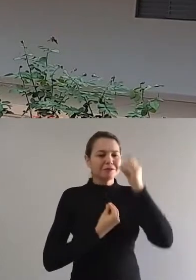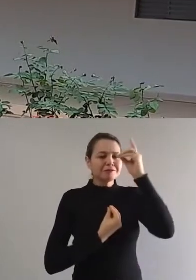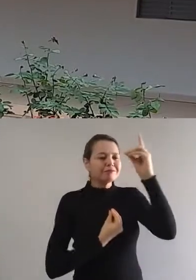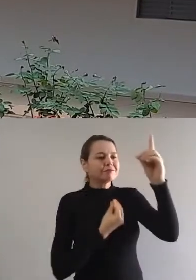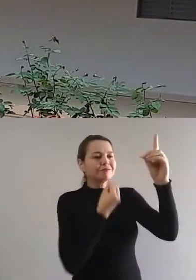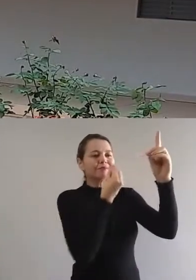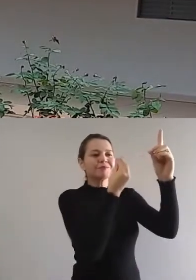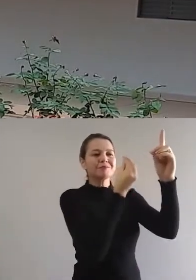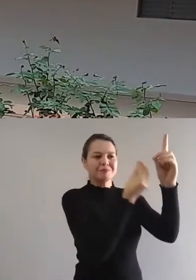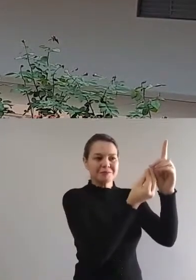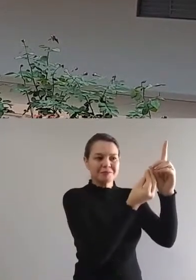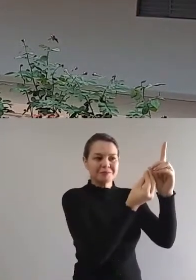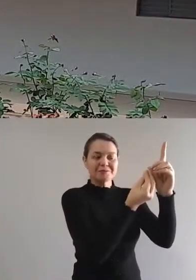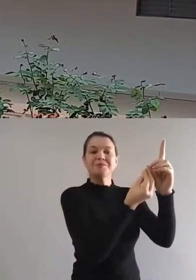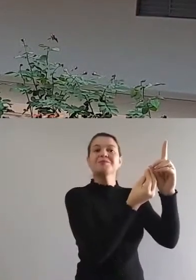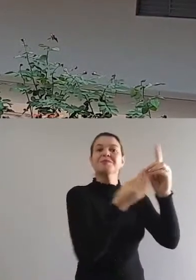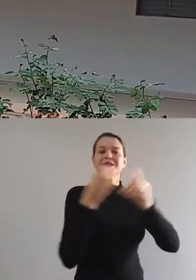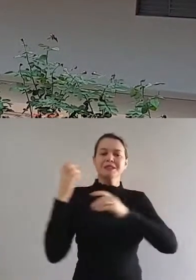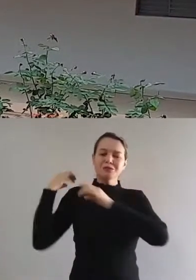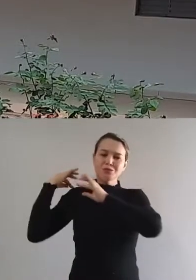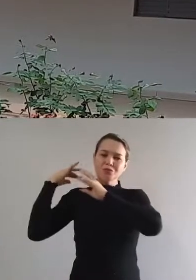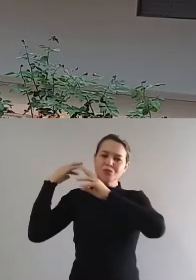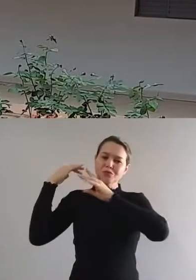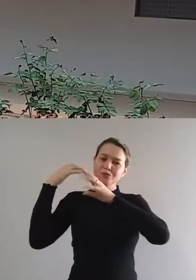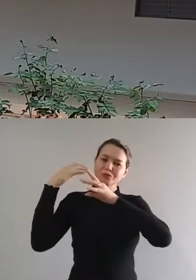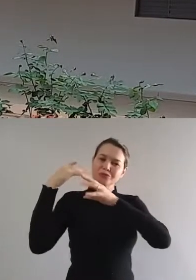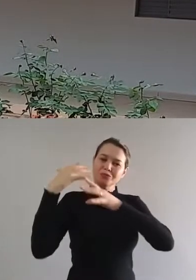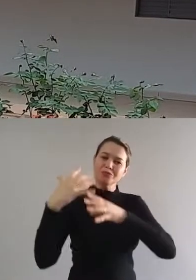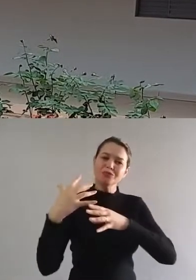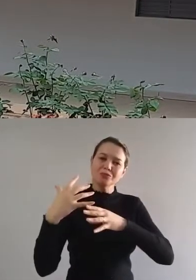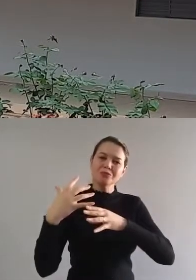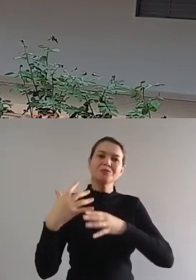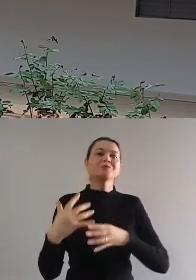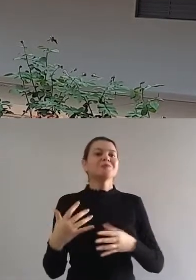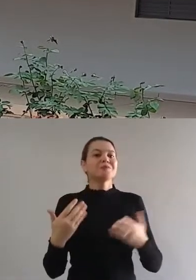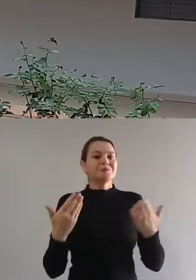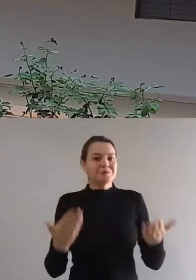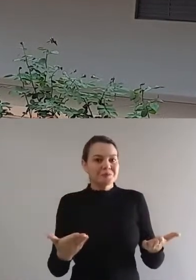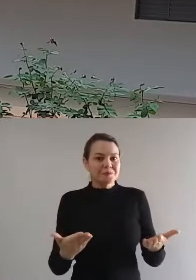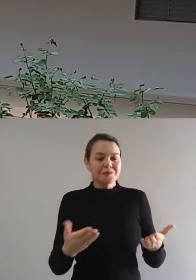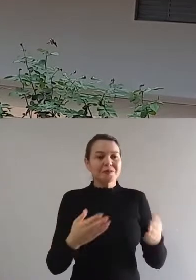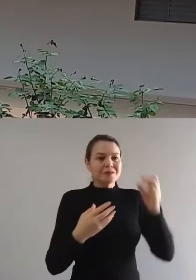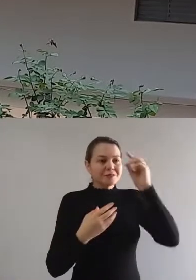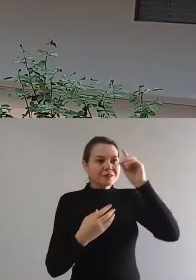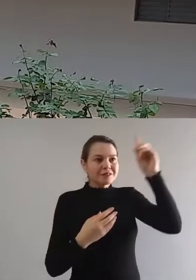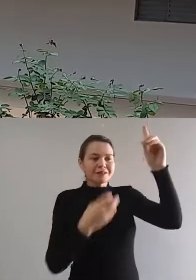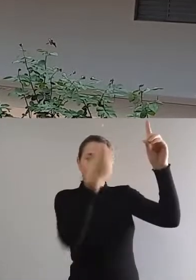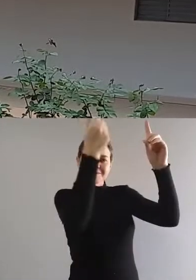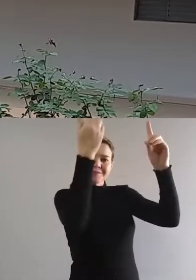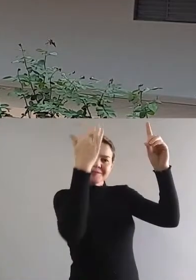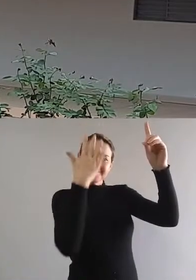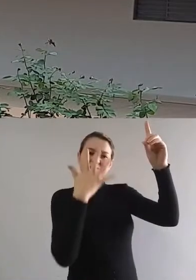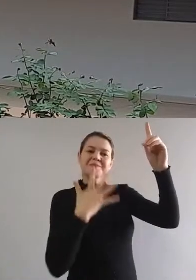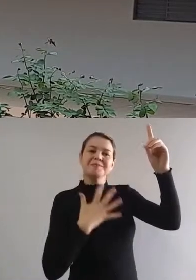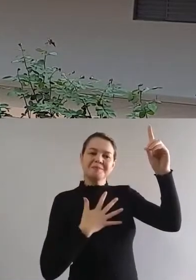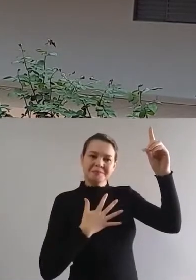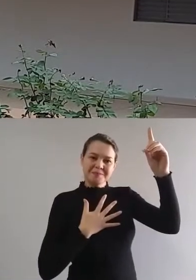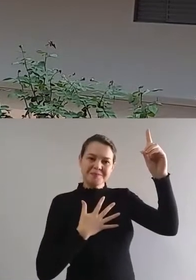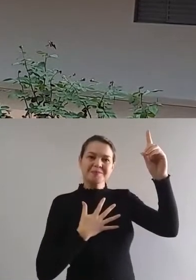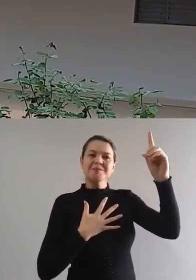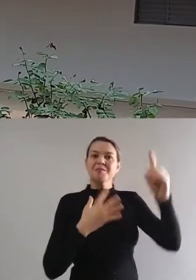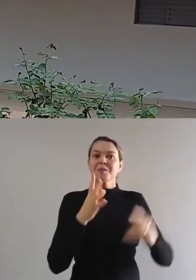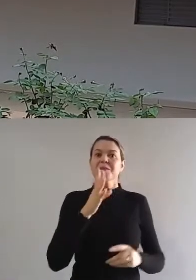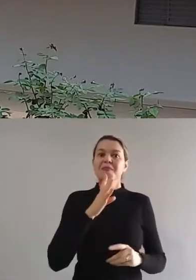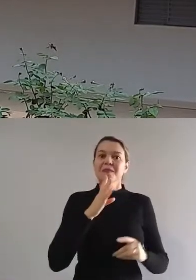pertencer somente a Deus. Mas muitos anos se passaram até que pela providência, pela